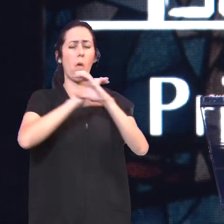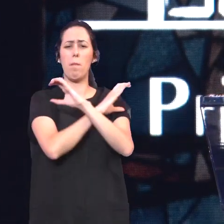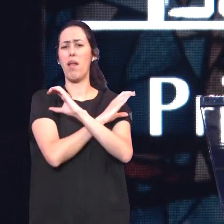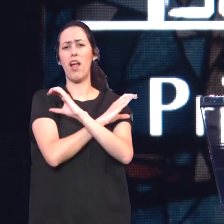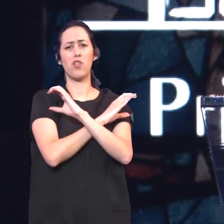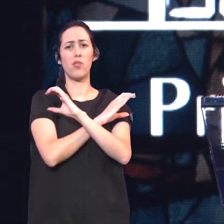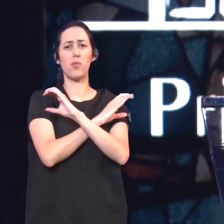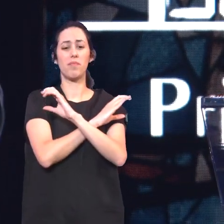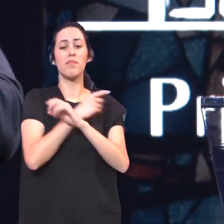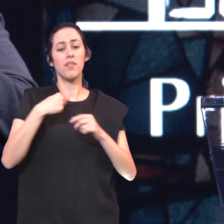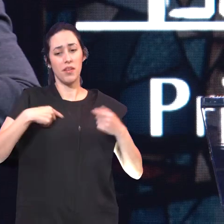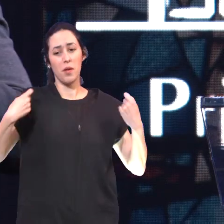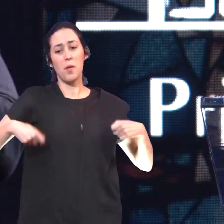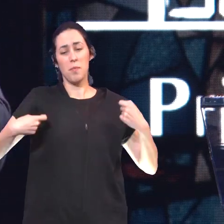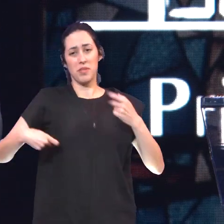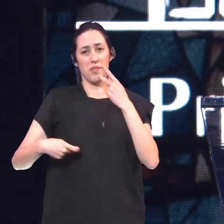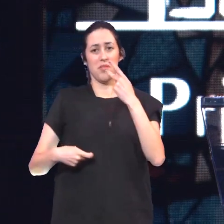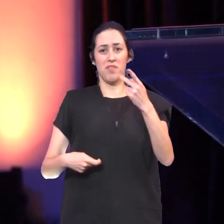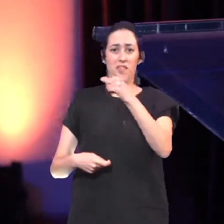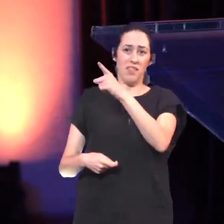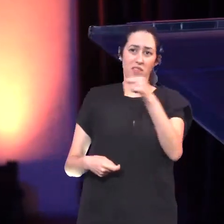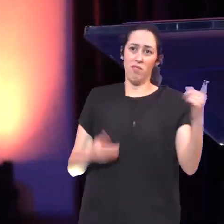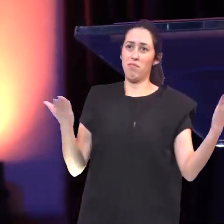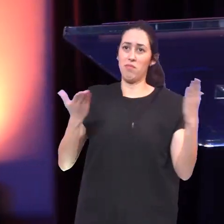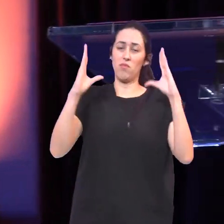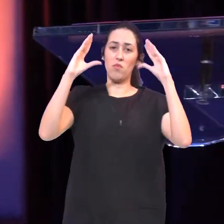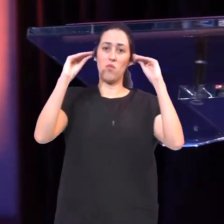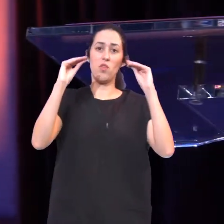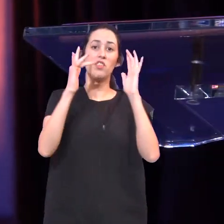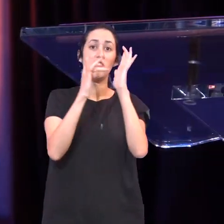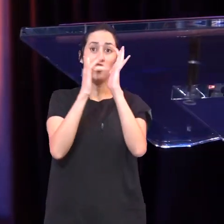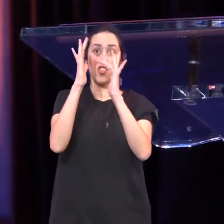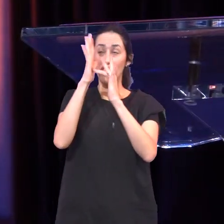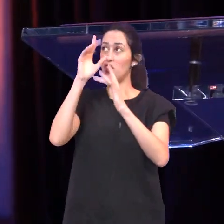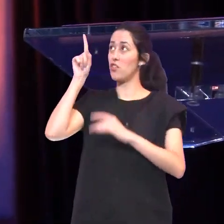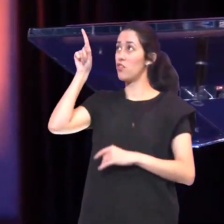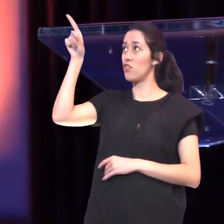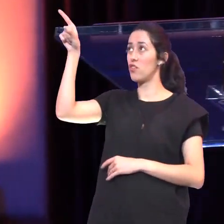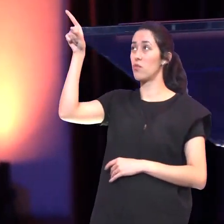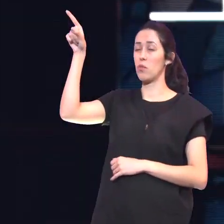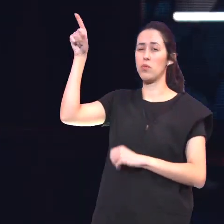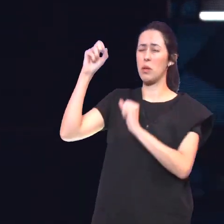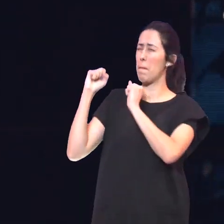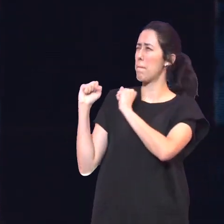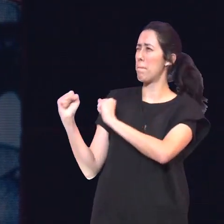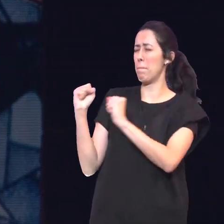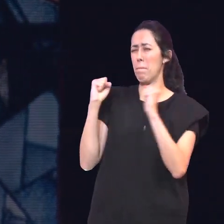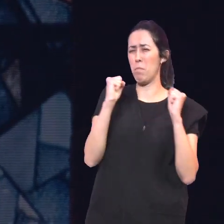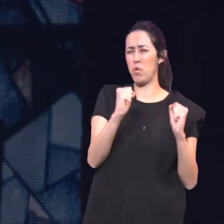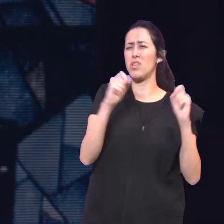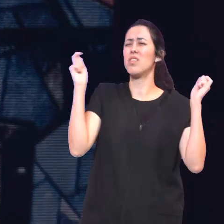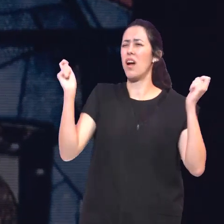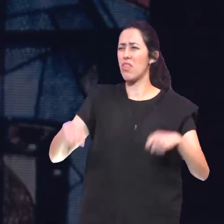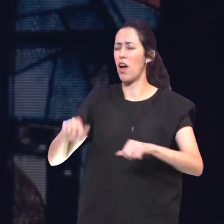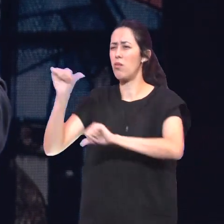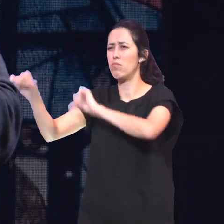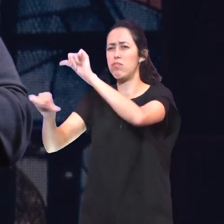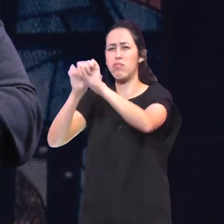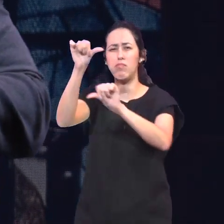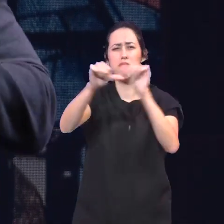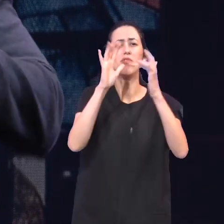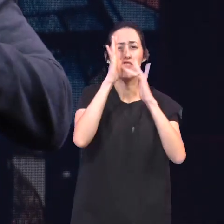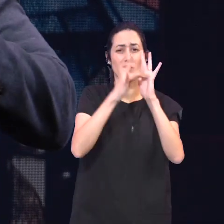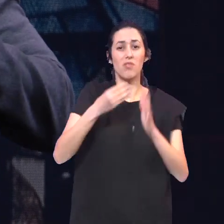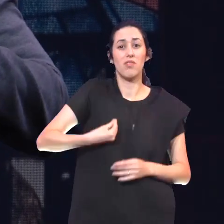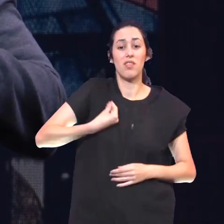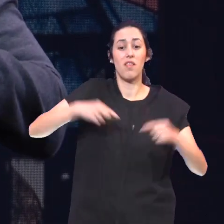E eu preciso preciso dizer A você Essa noite Esse Jesus Que tem o poder De mudar Realidades Ele está Neste lugar